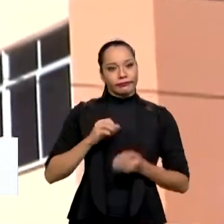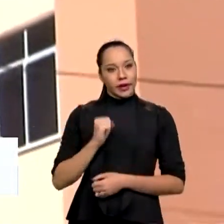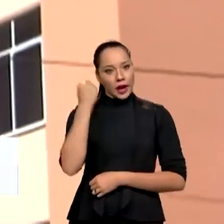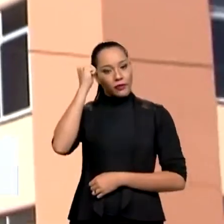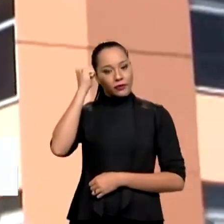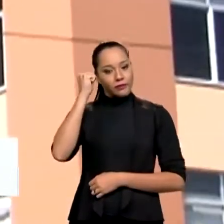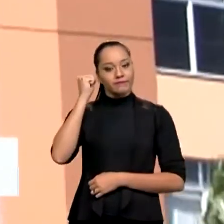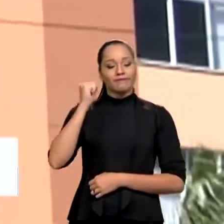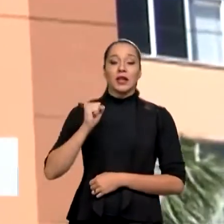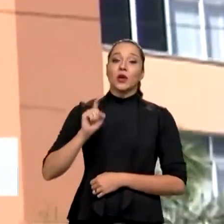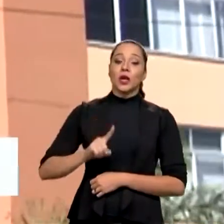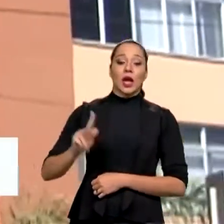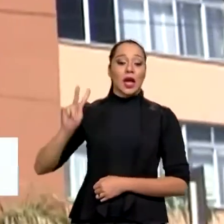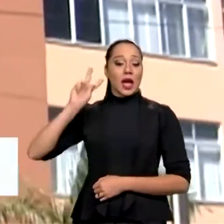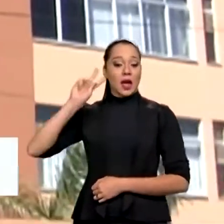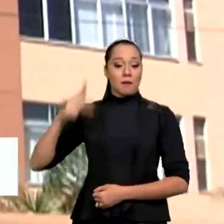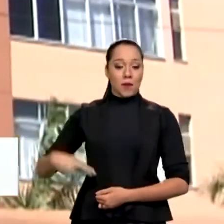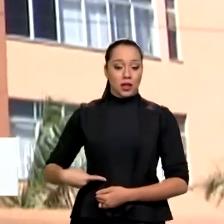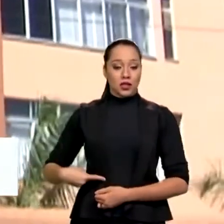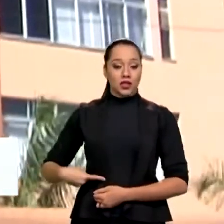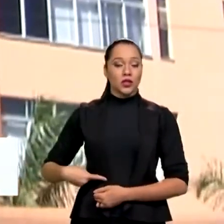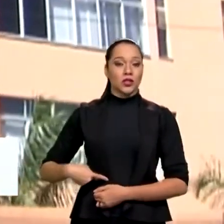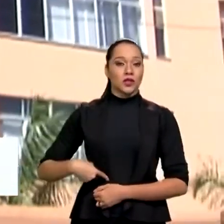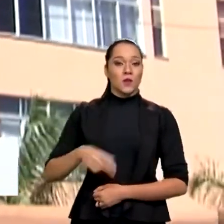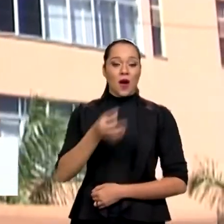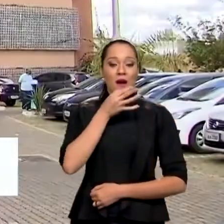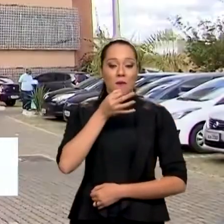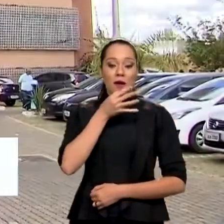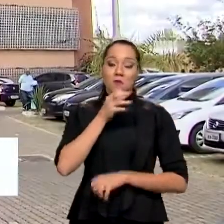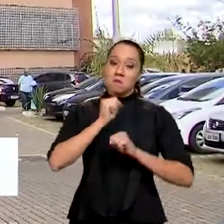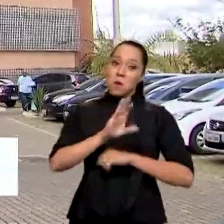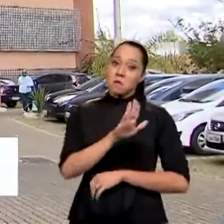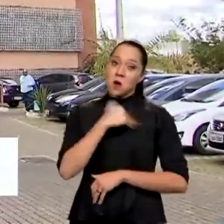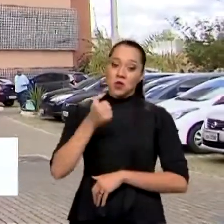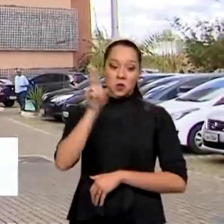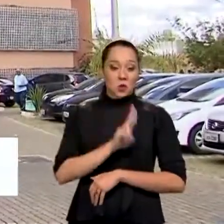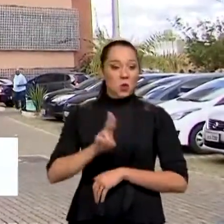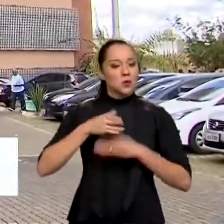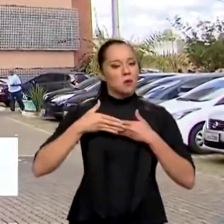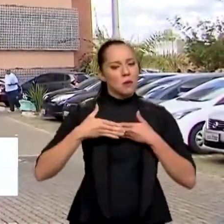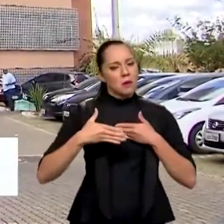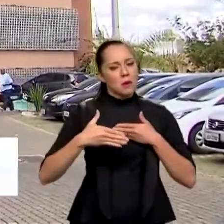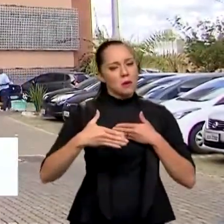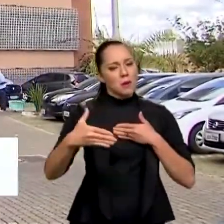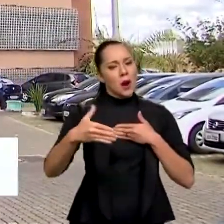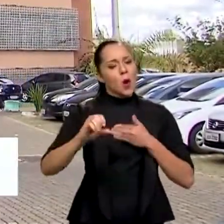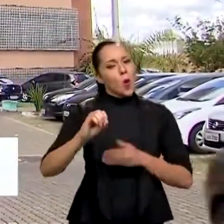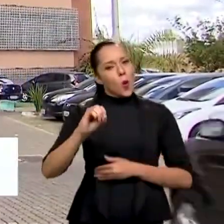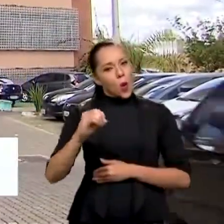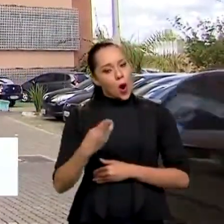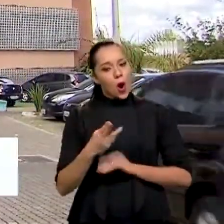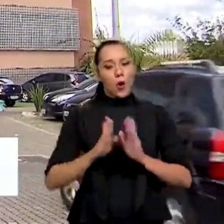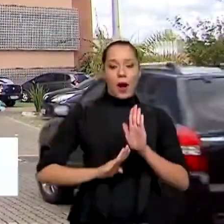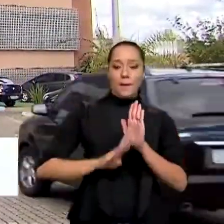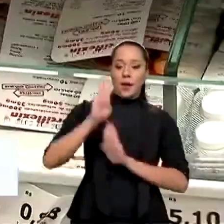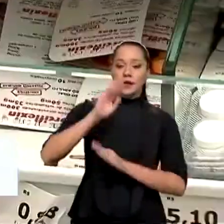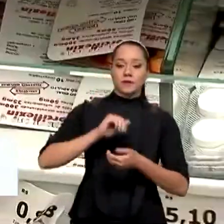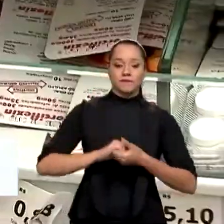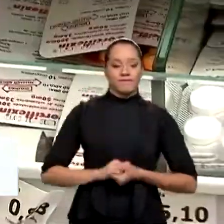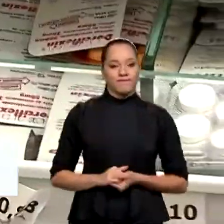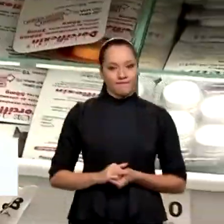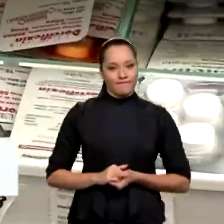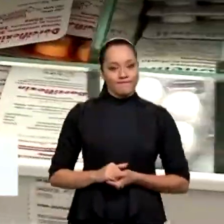incluindo hepatite medicamentosa, que leva à morte quando o uso é prolongado ou acima da dose recomendada.